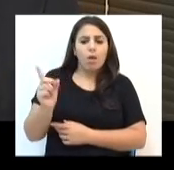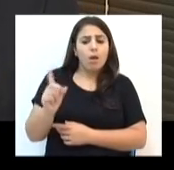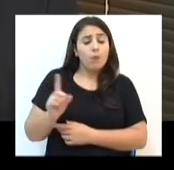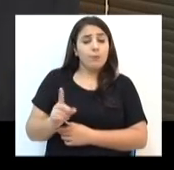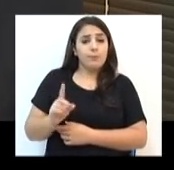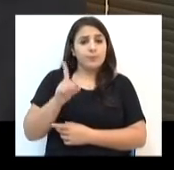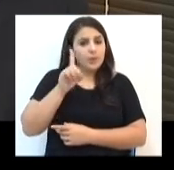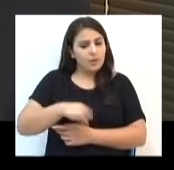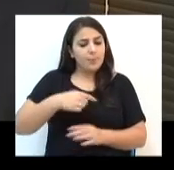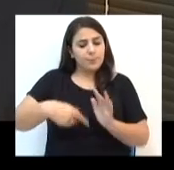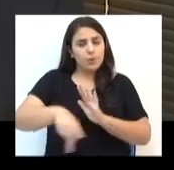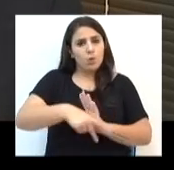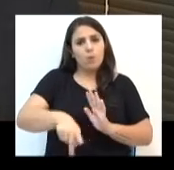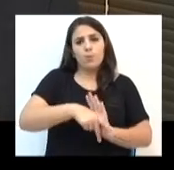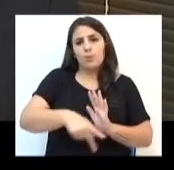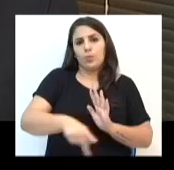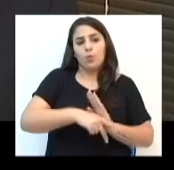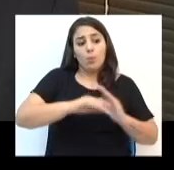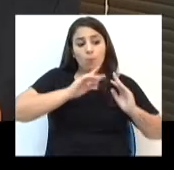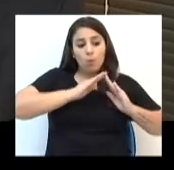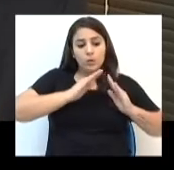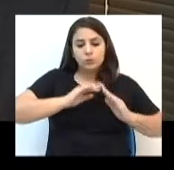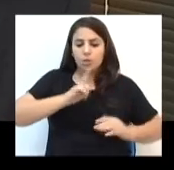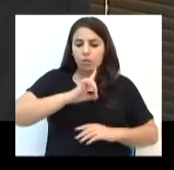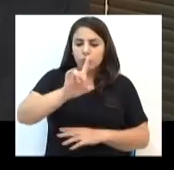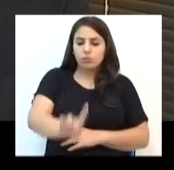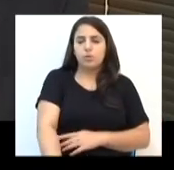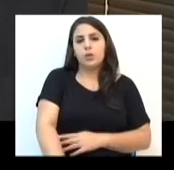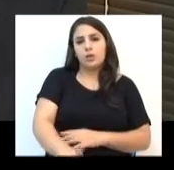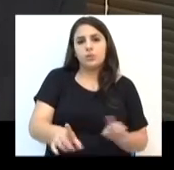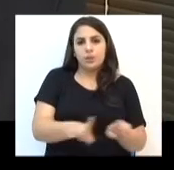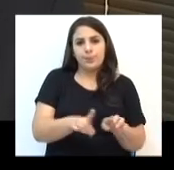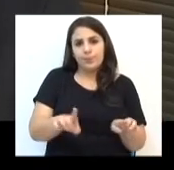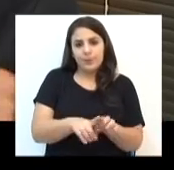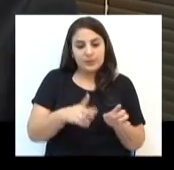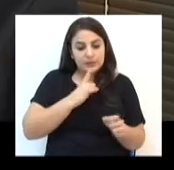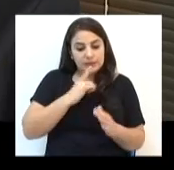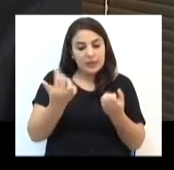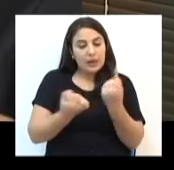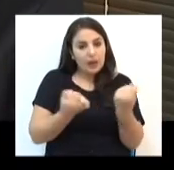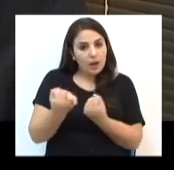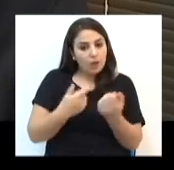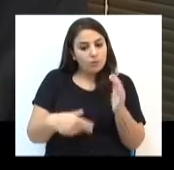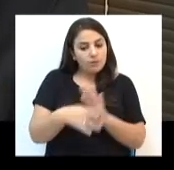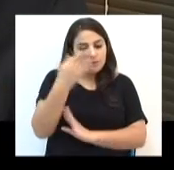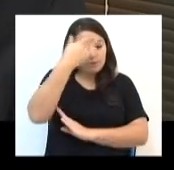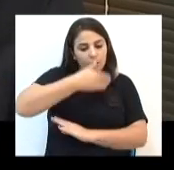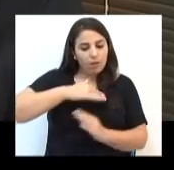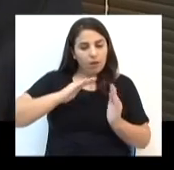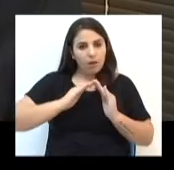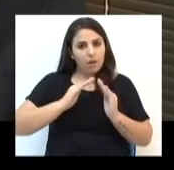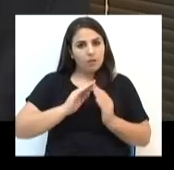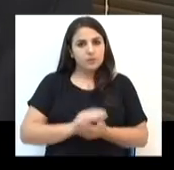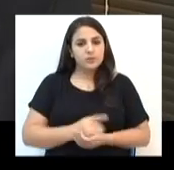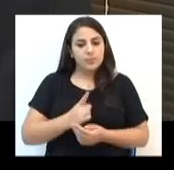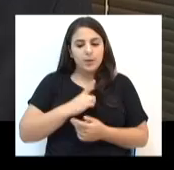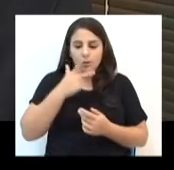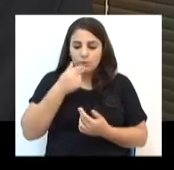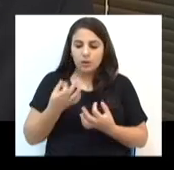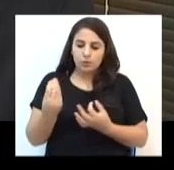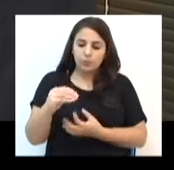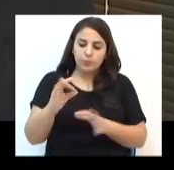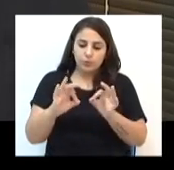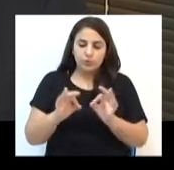moradores precisam ter o seu direito de ter o seu veículo na frente da sua casa. E é isso que eu